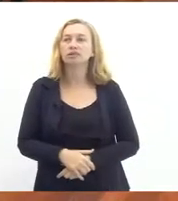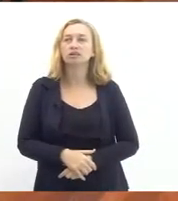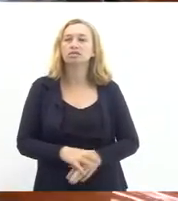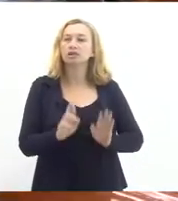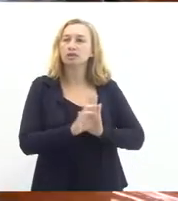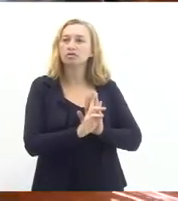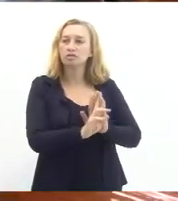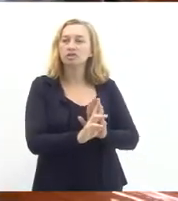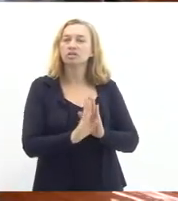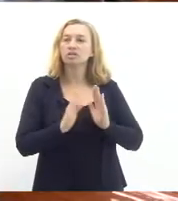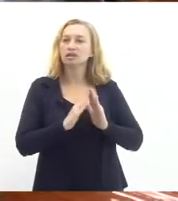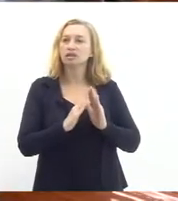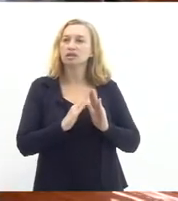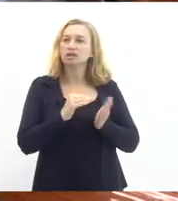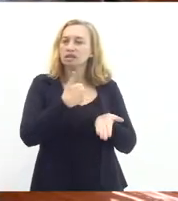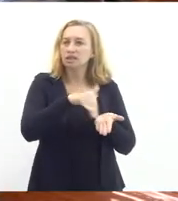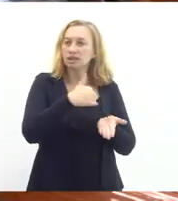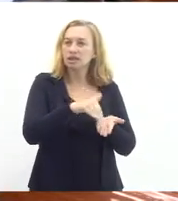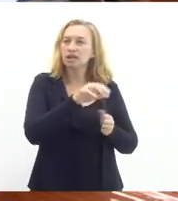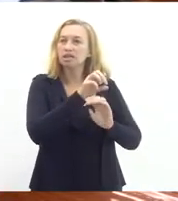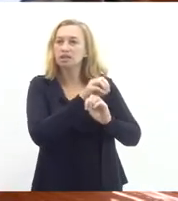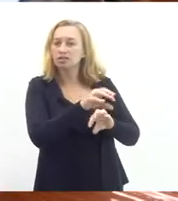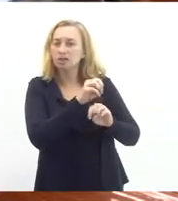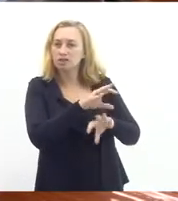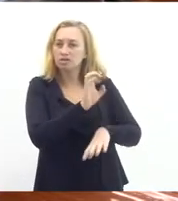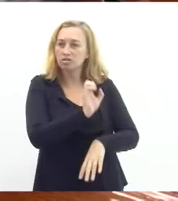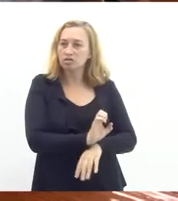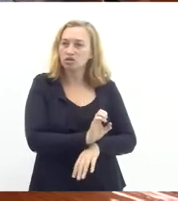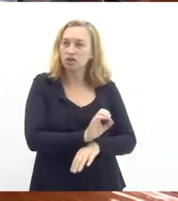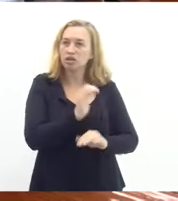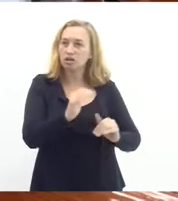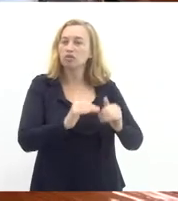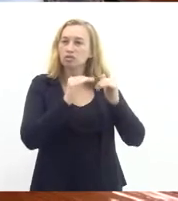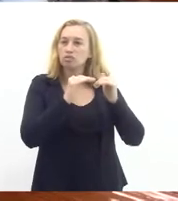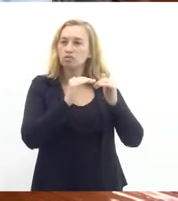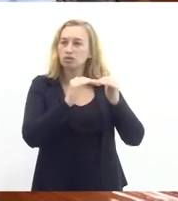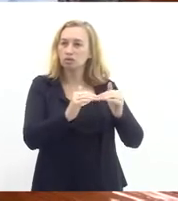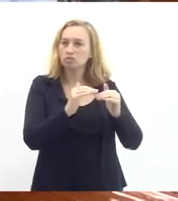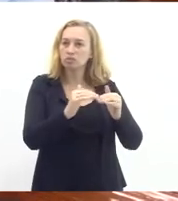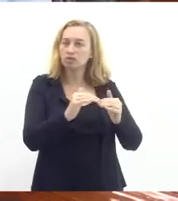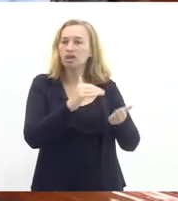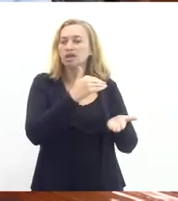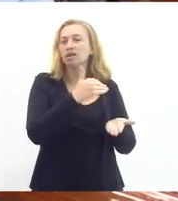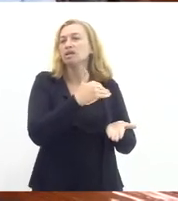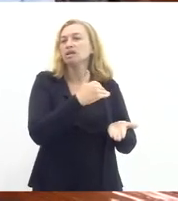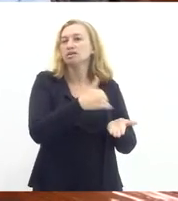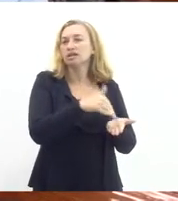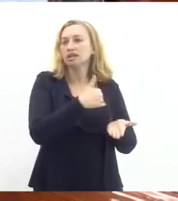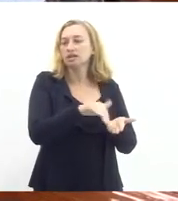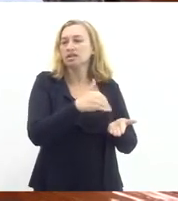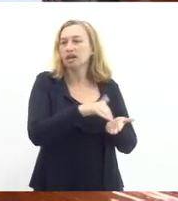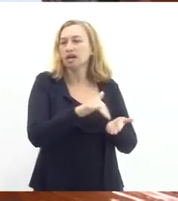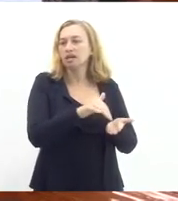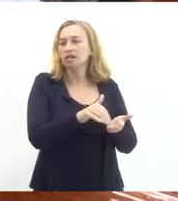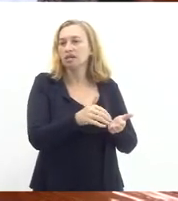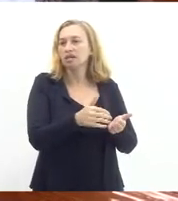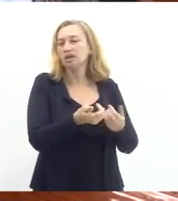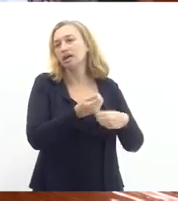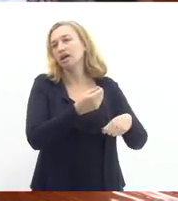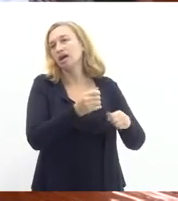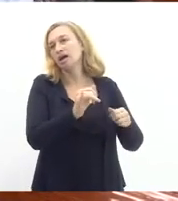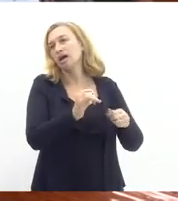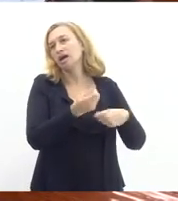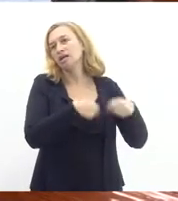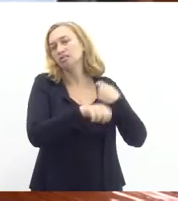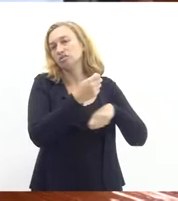representantes da secretaria de estado de educação o subsecretário de gestão administrativa o senhor Leonardo Moraes e a superintendente de